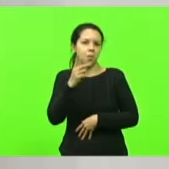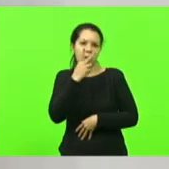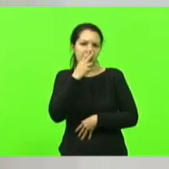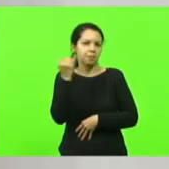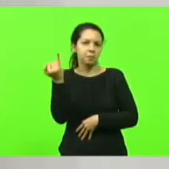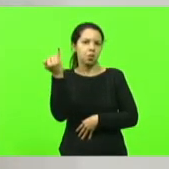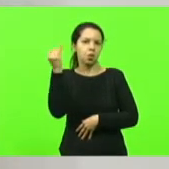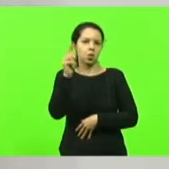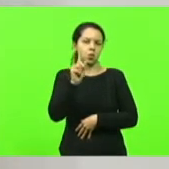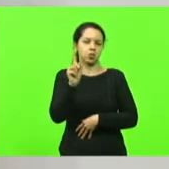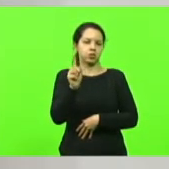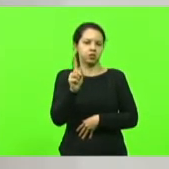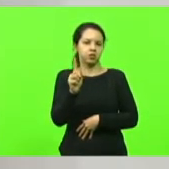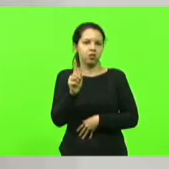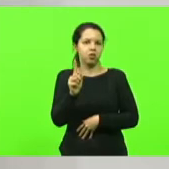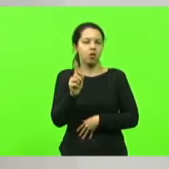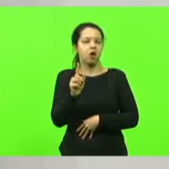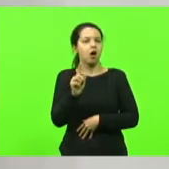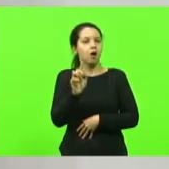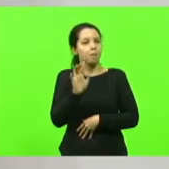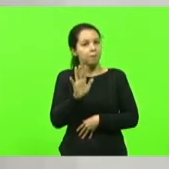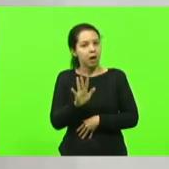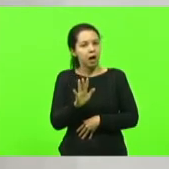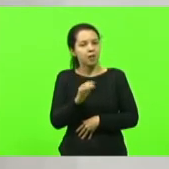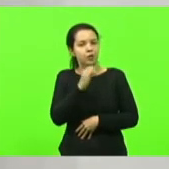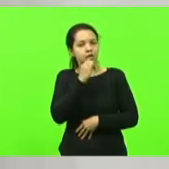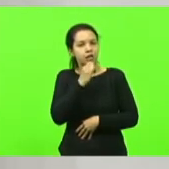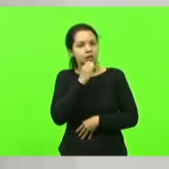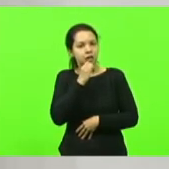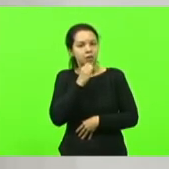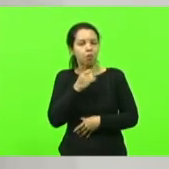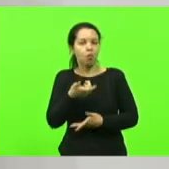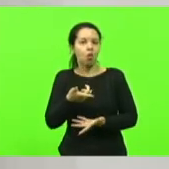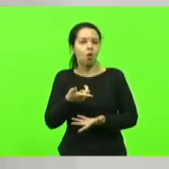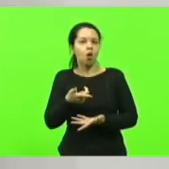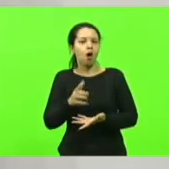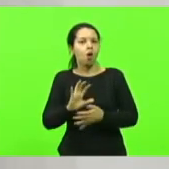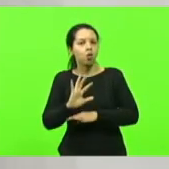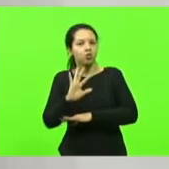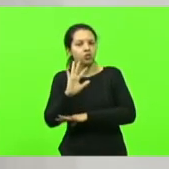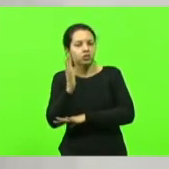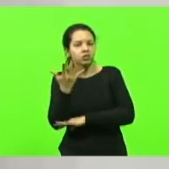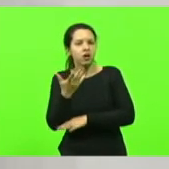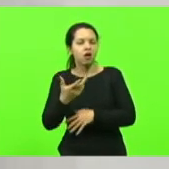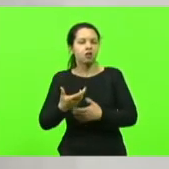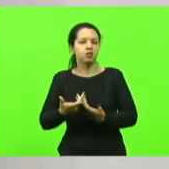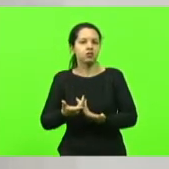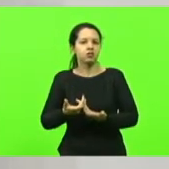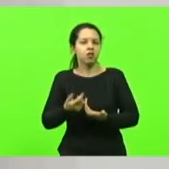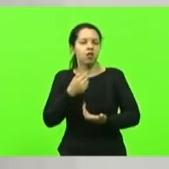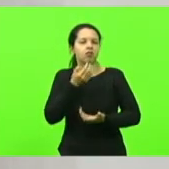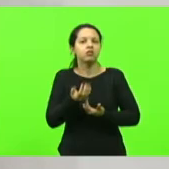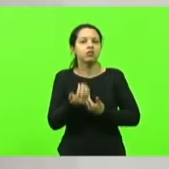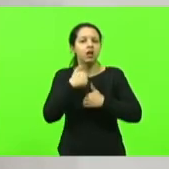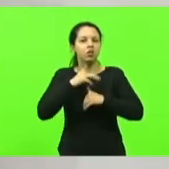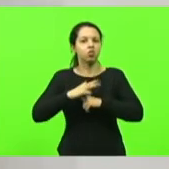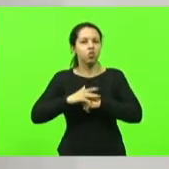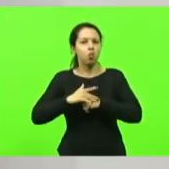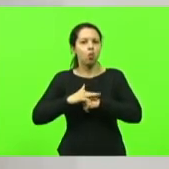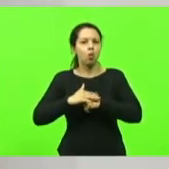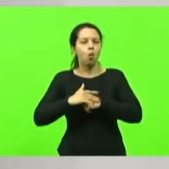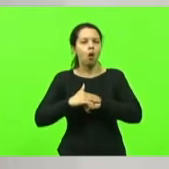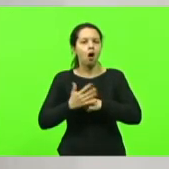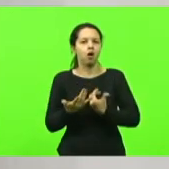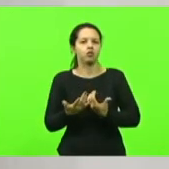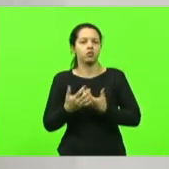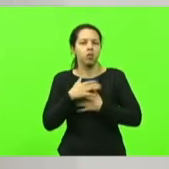vezes, até, num caso de uma intoxicação, num caso em que você precisa ouvir